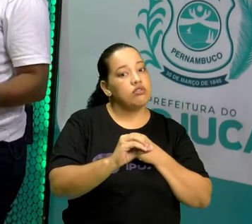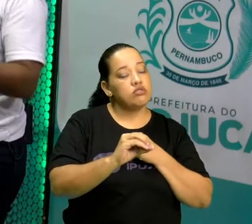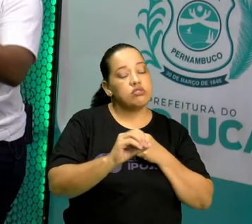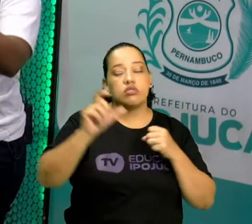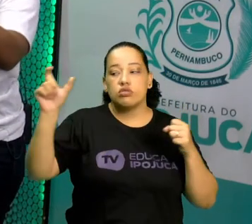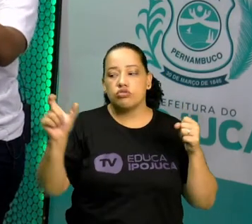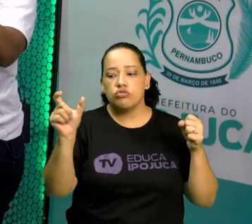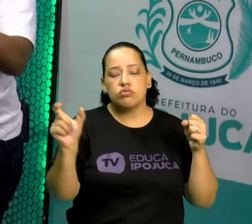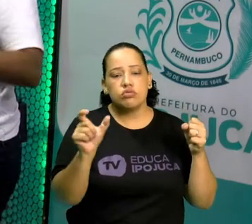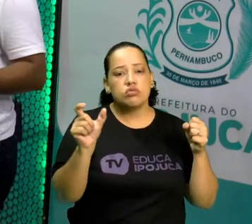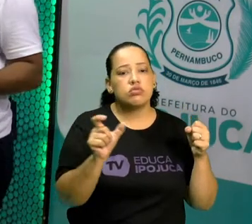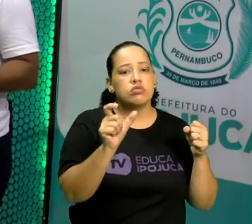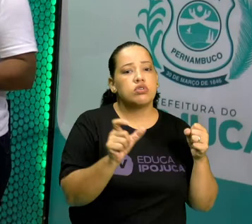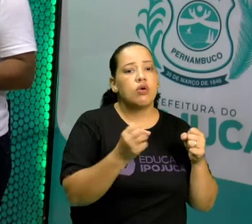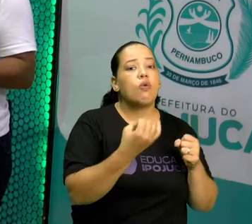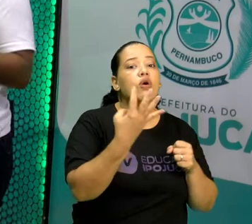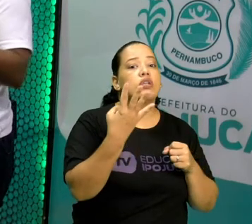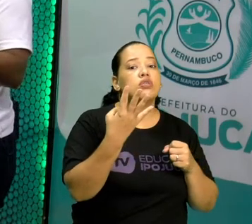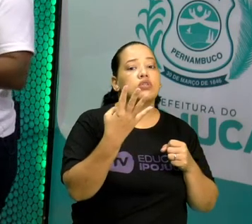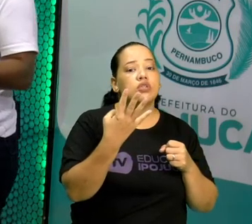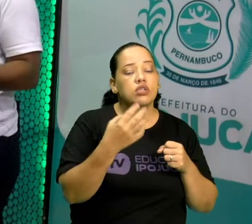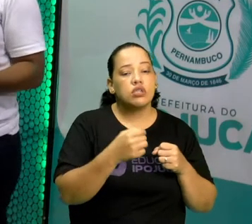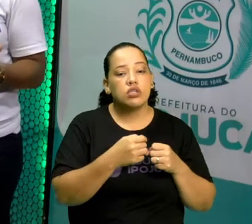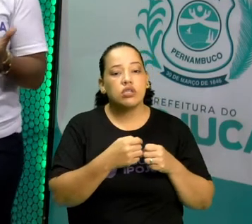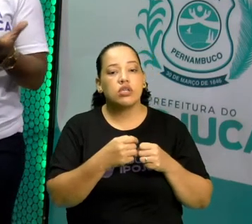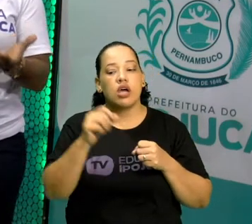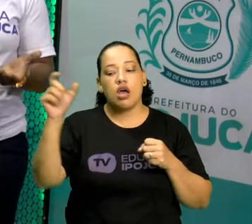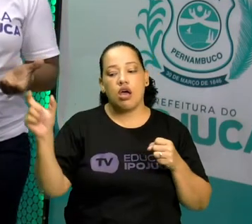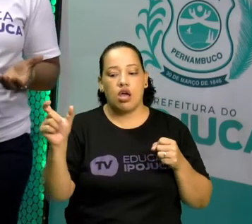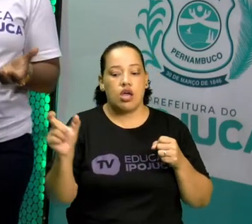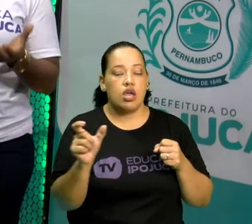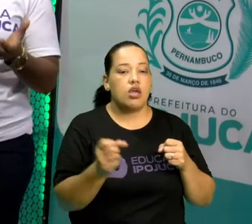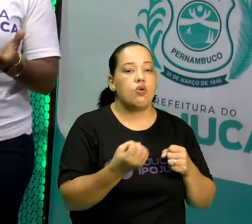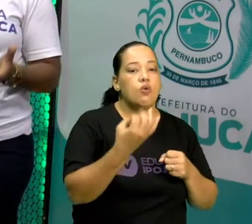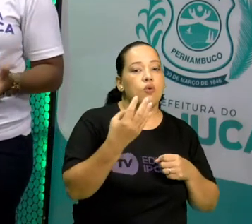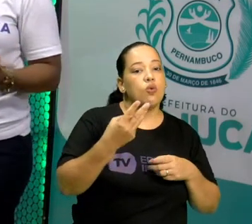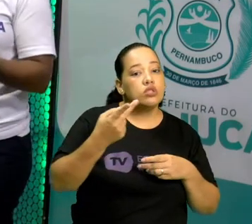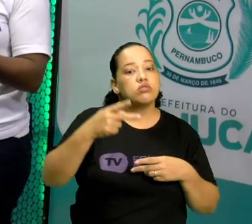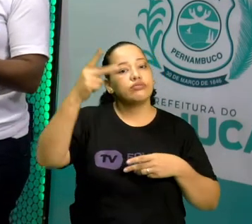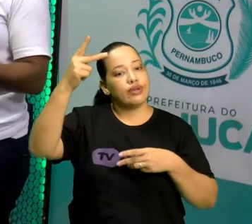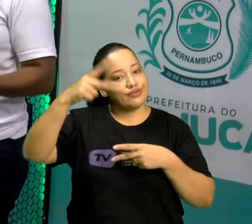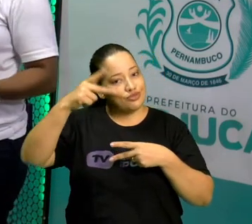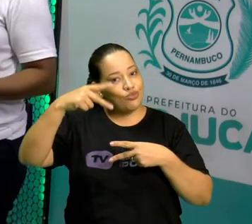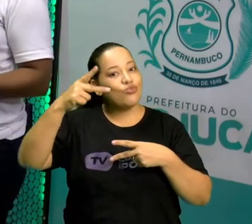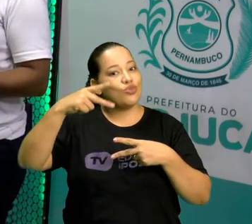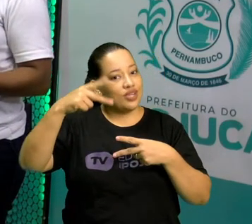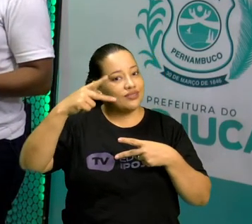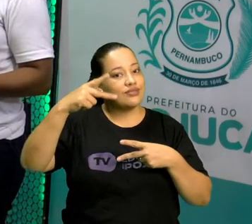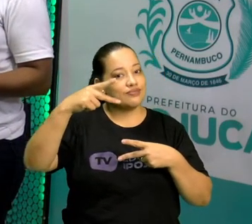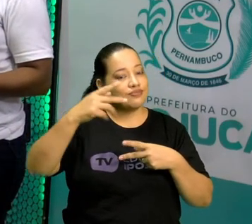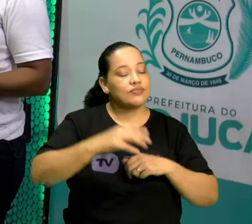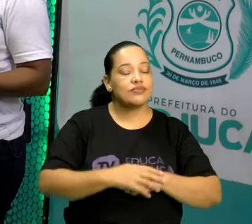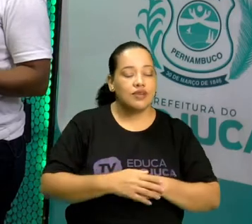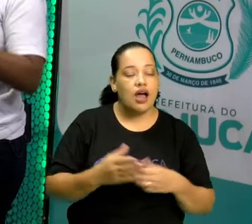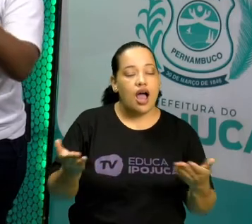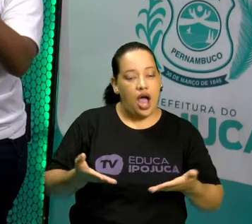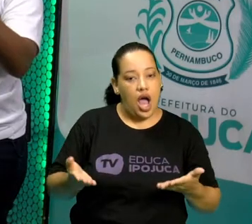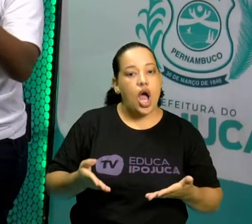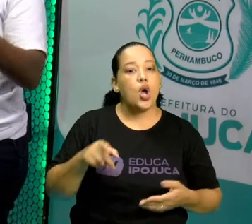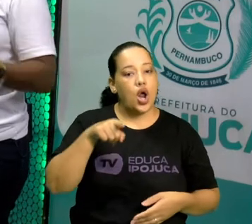andamos será o expoente. Agora sim, o número está em notação científica.